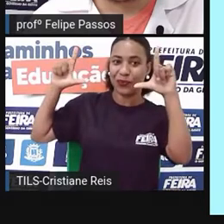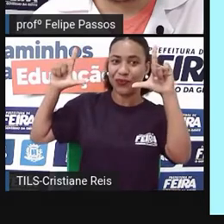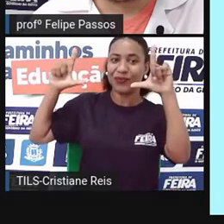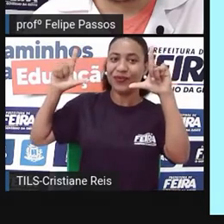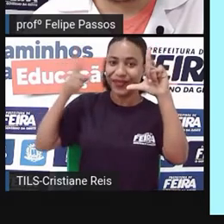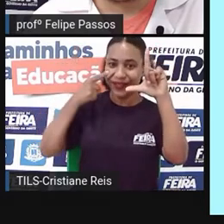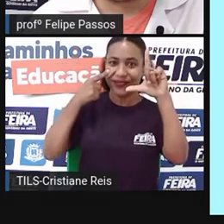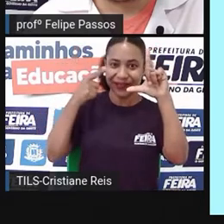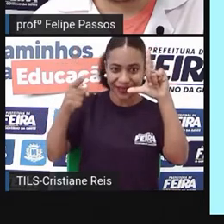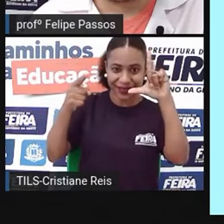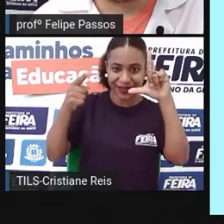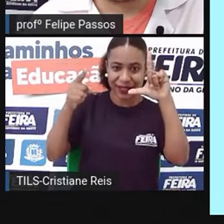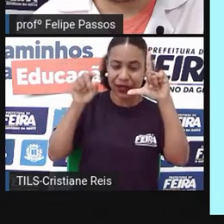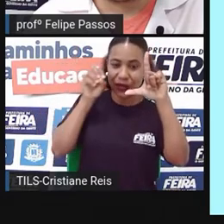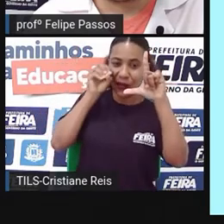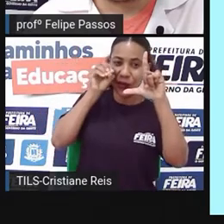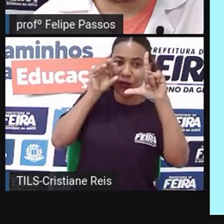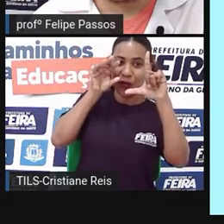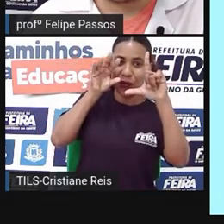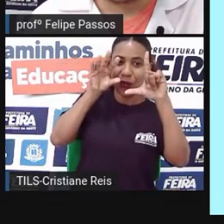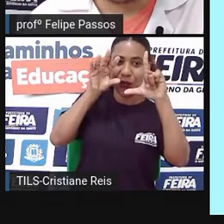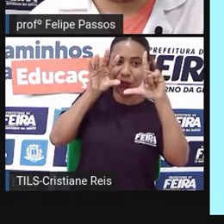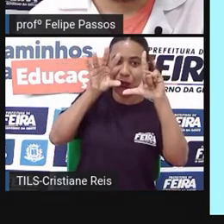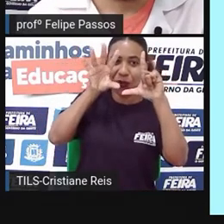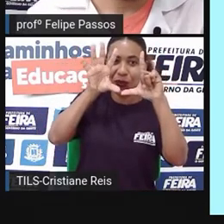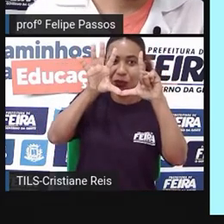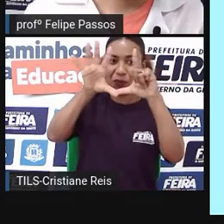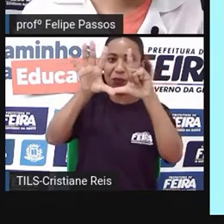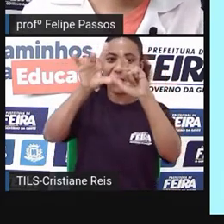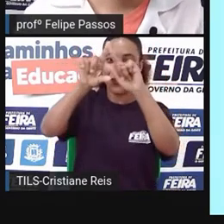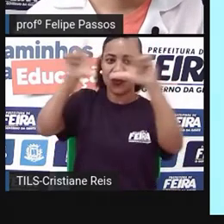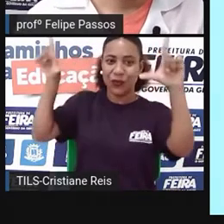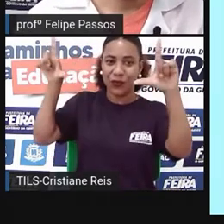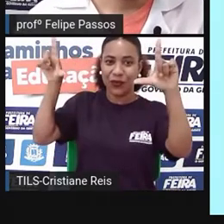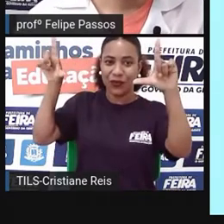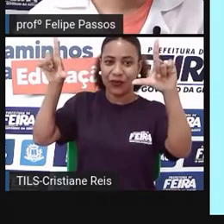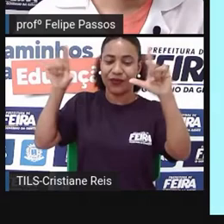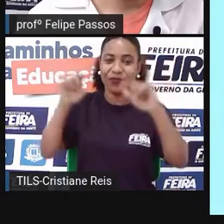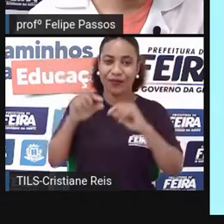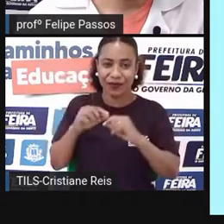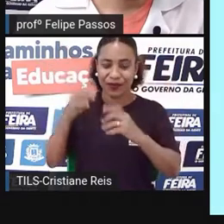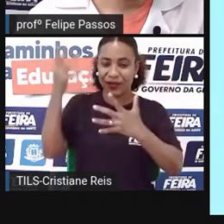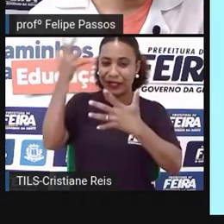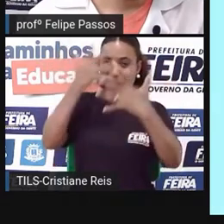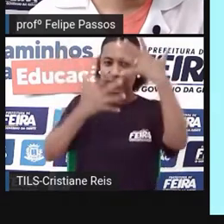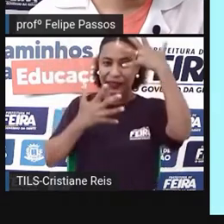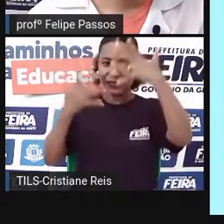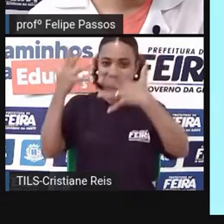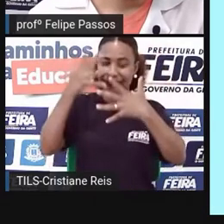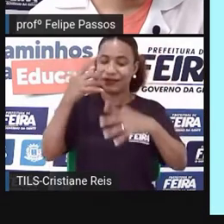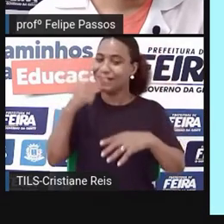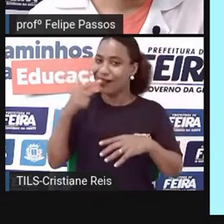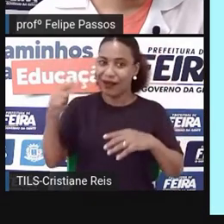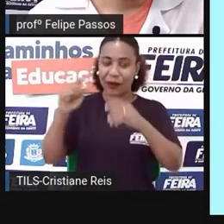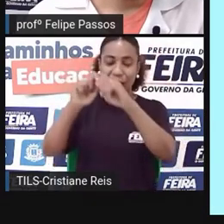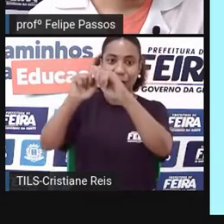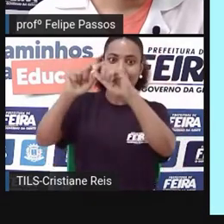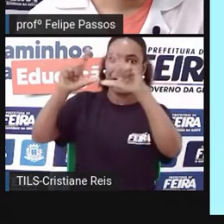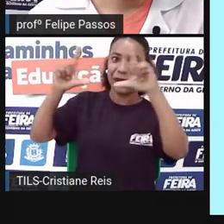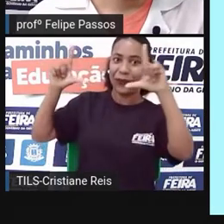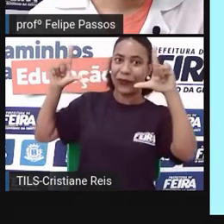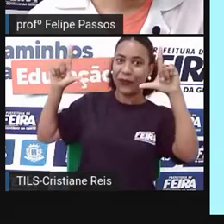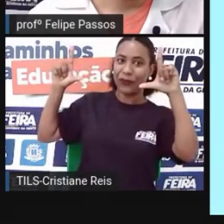lenta, ela não dá essa relação tão de desfoque, eu consigo ter uma fotografia mais nítida em todos os